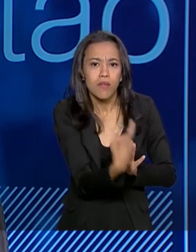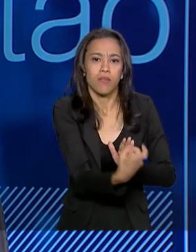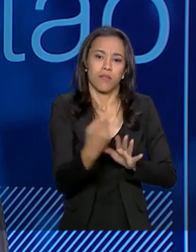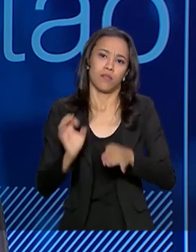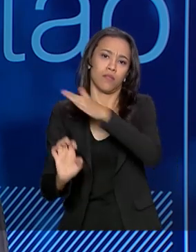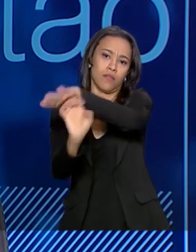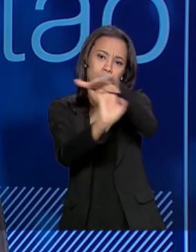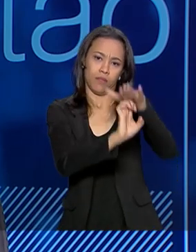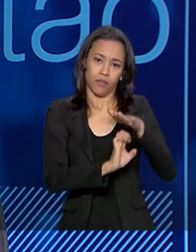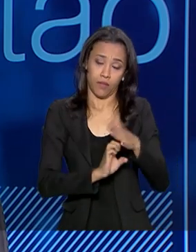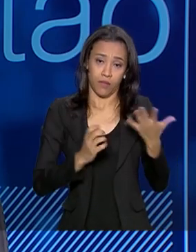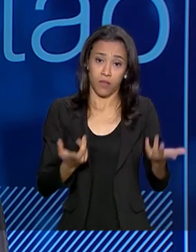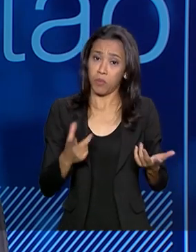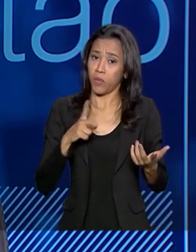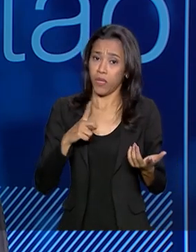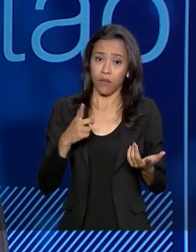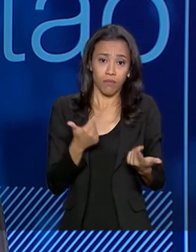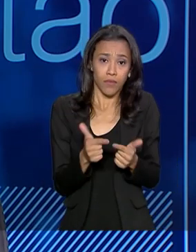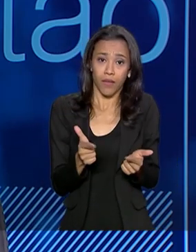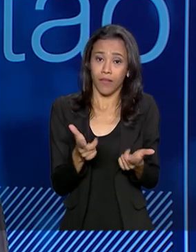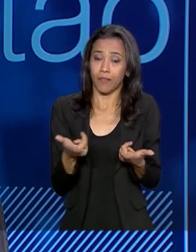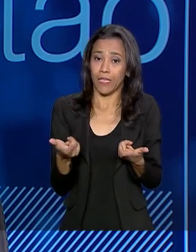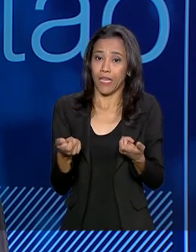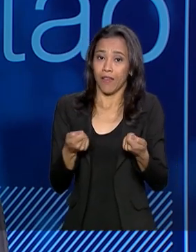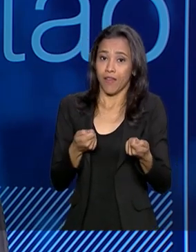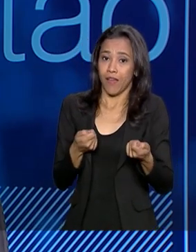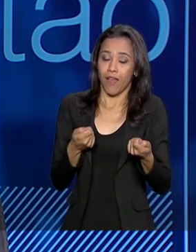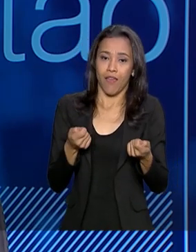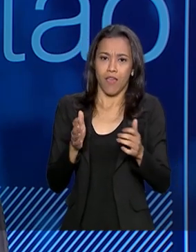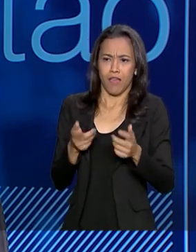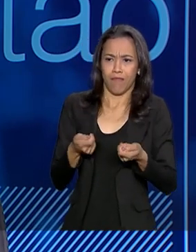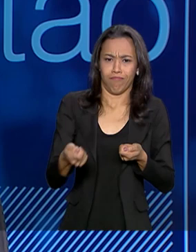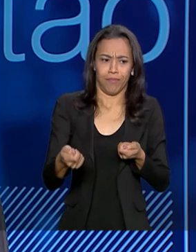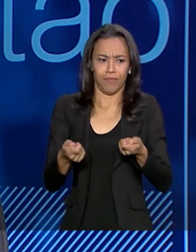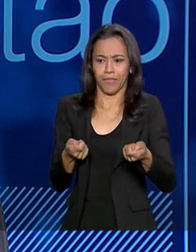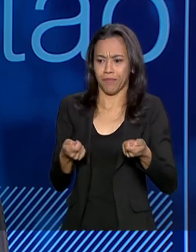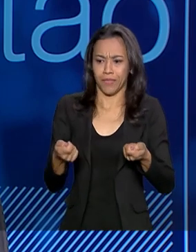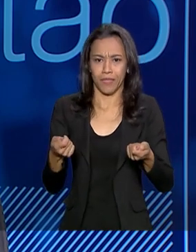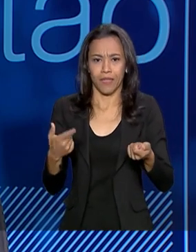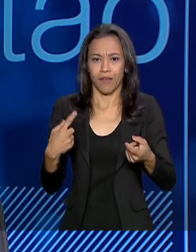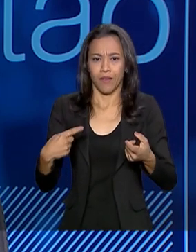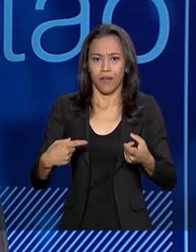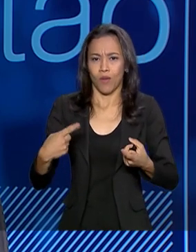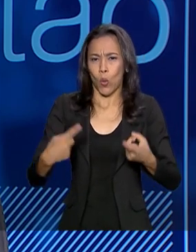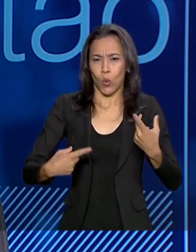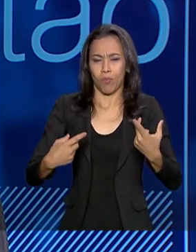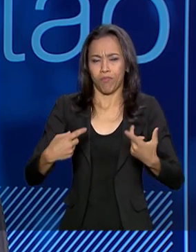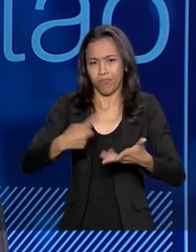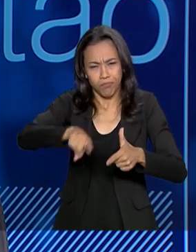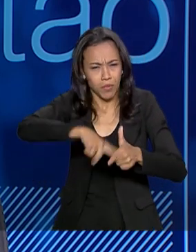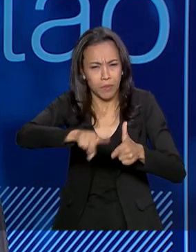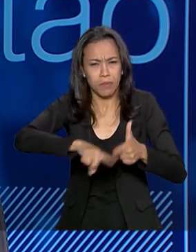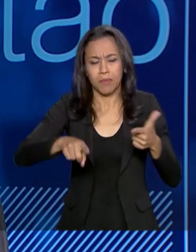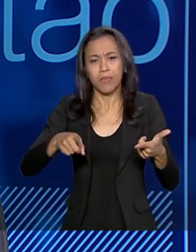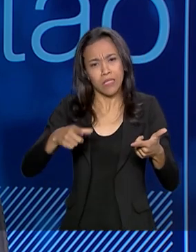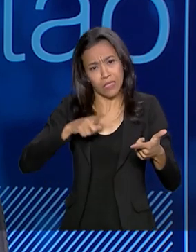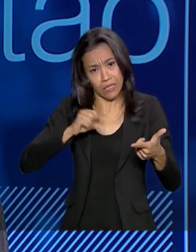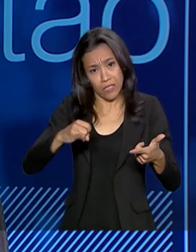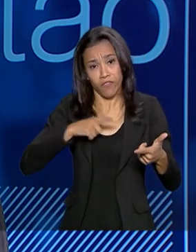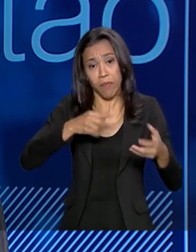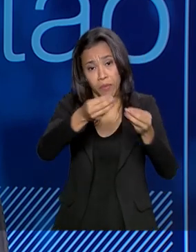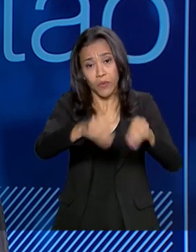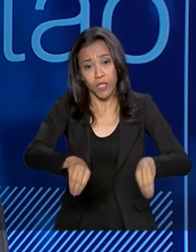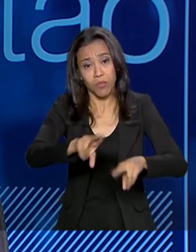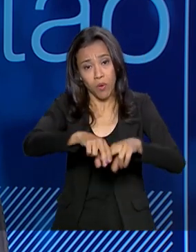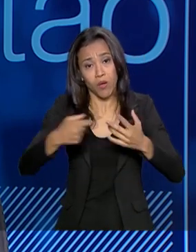não percebemos grande resistência a compensar ou a mitigar, investir de fato naquilo que estiver prejudicando o meio ambiente